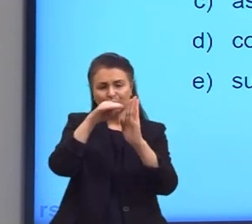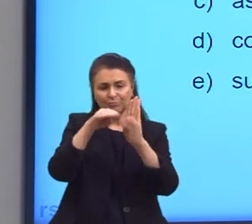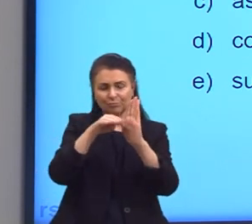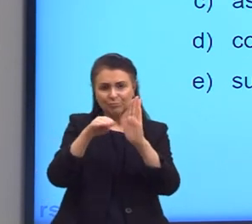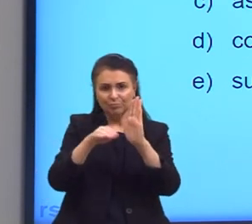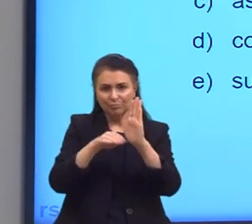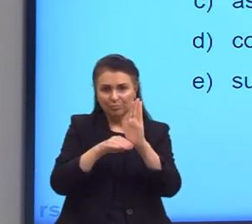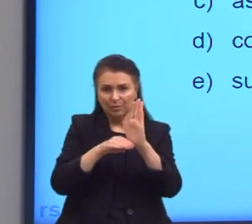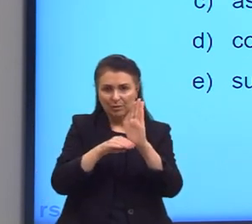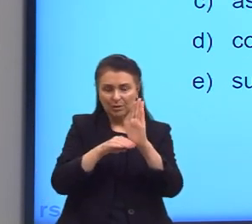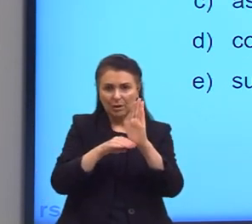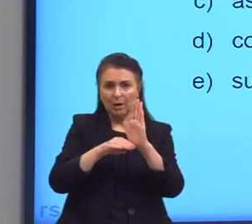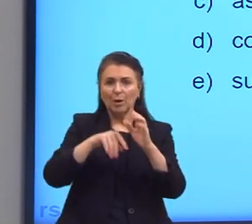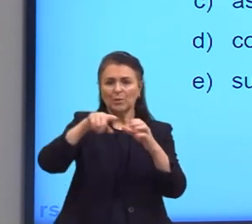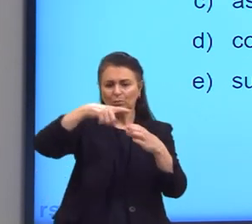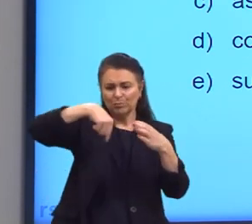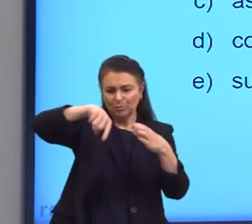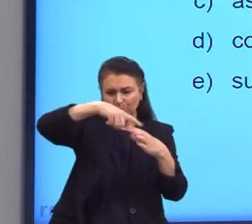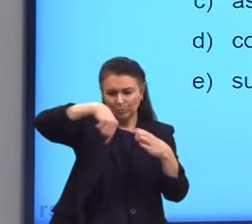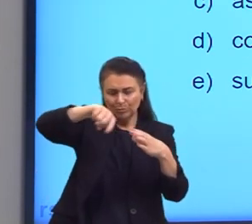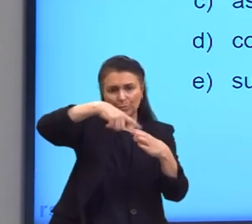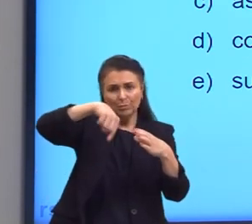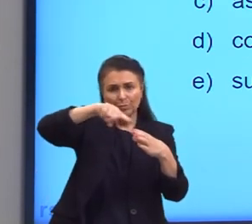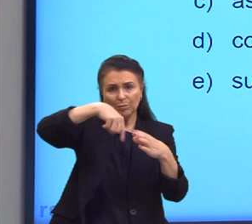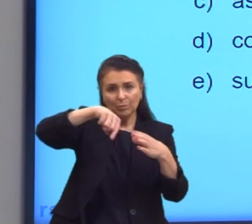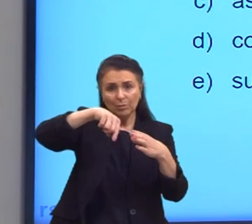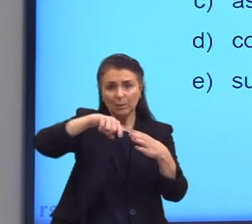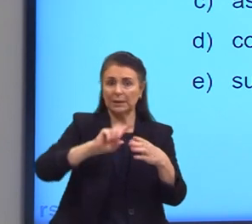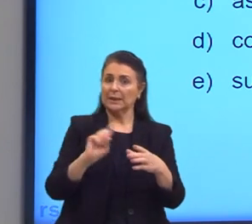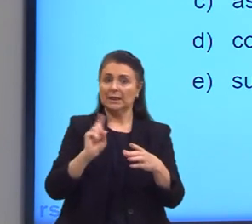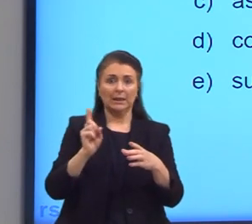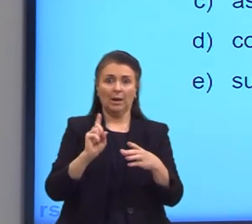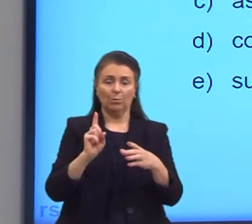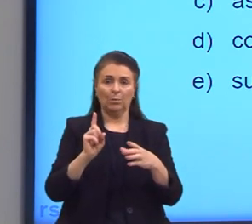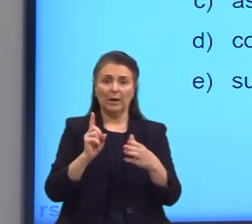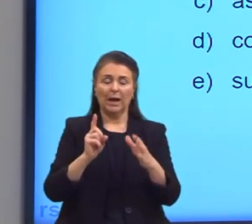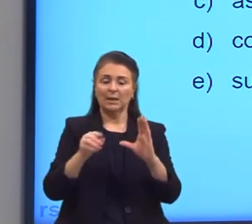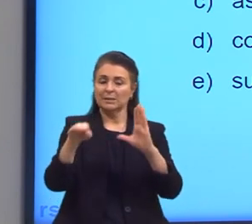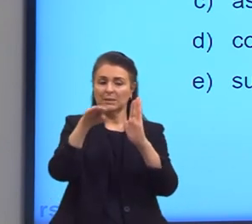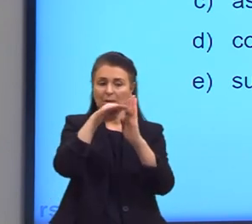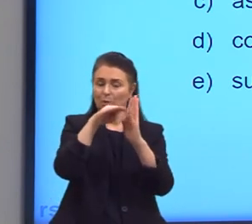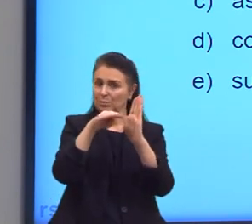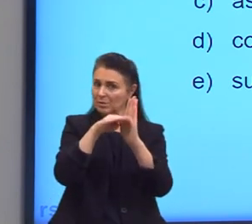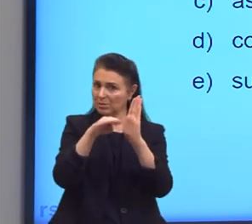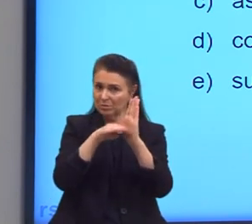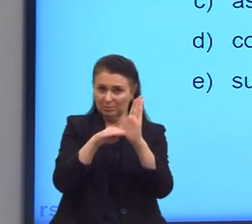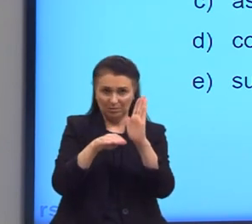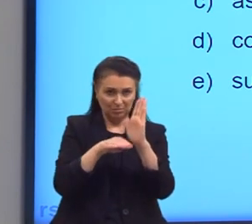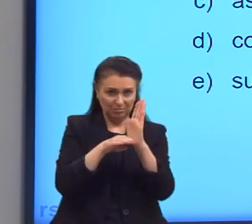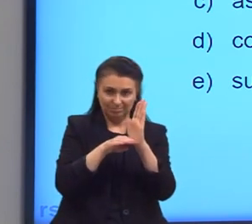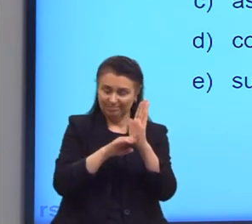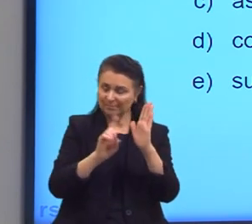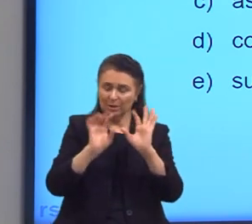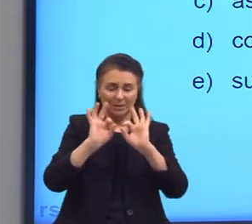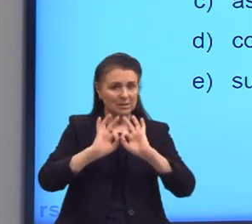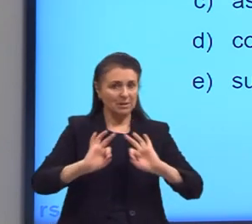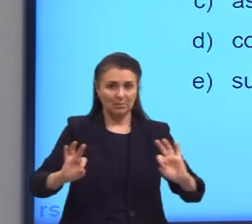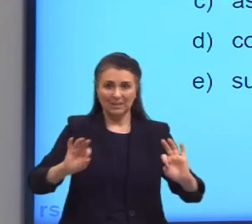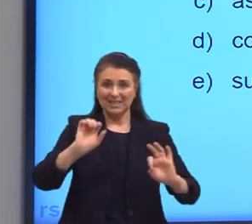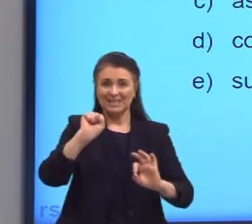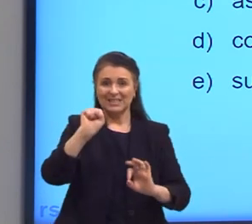de ultracentríficas? Não. Elas não sofrem sedimentação. Não é simples assim como